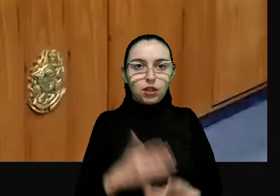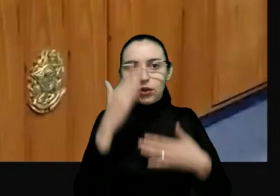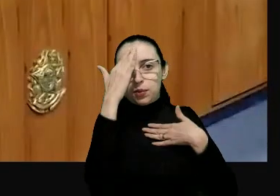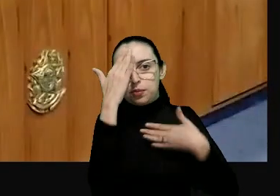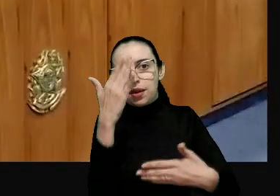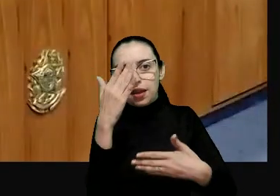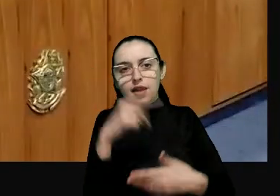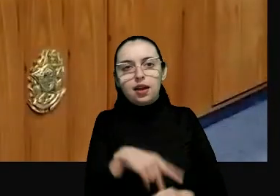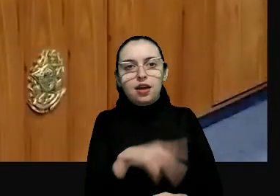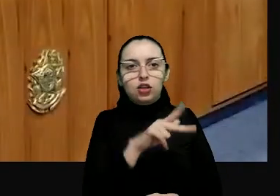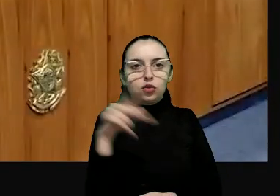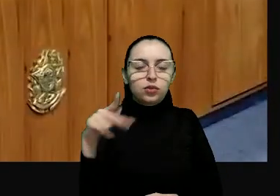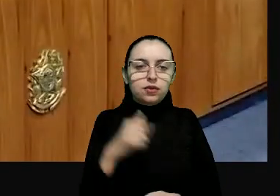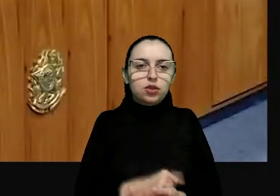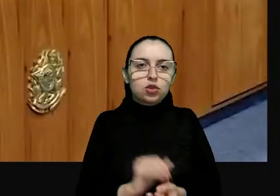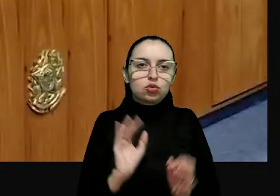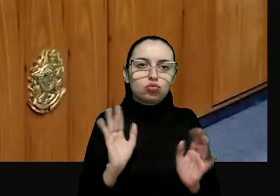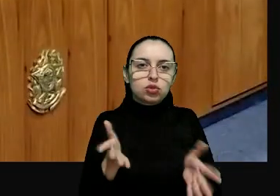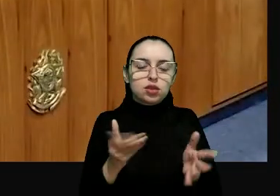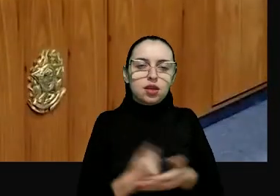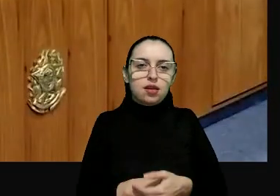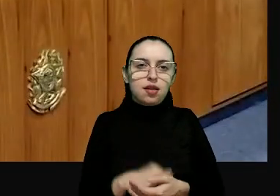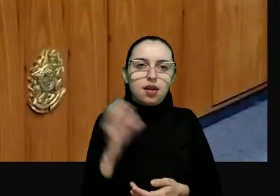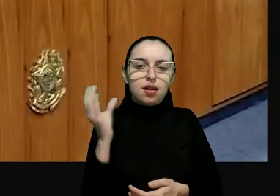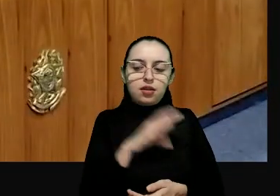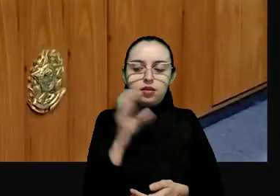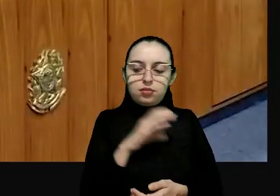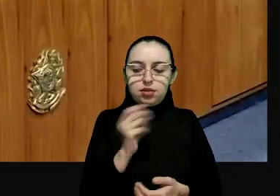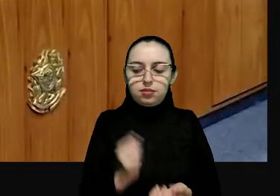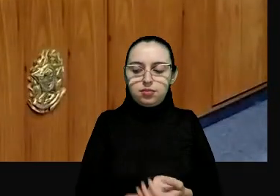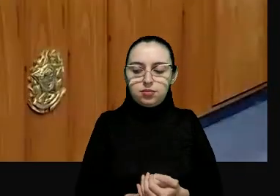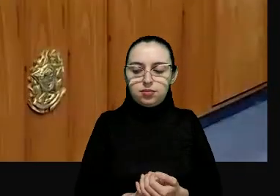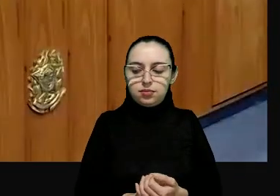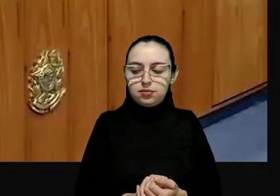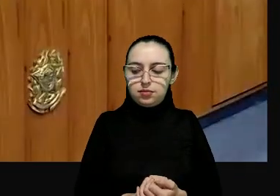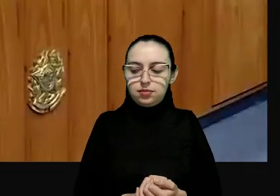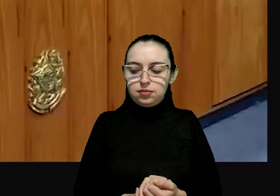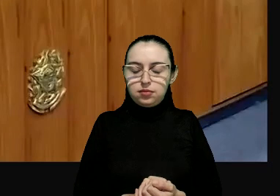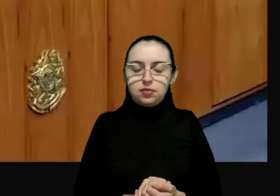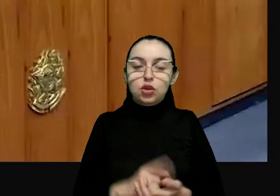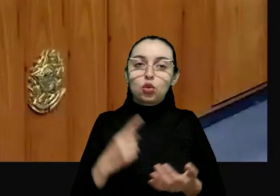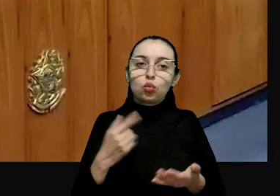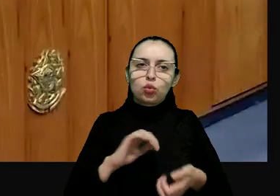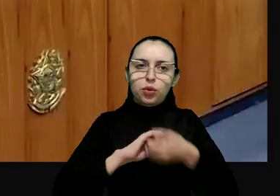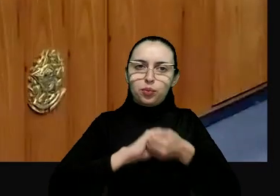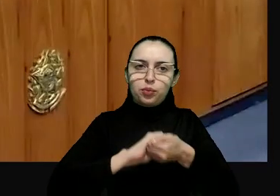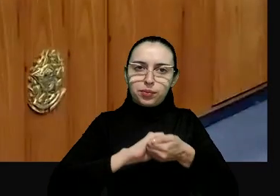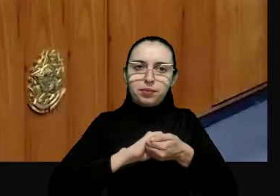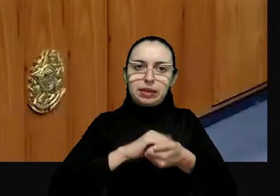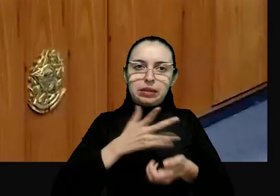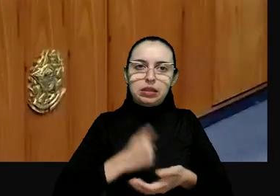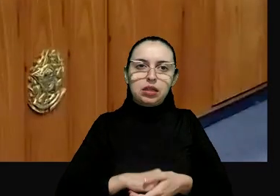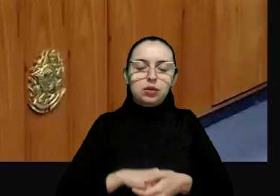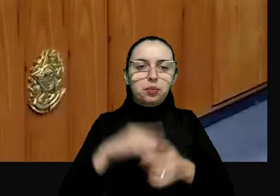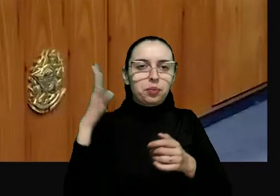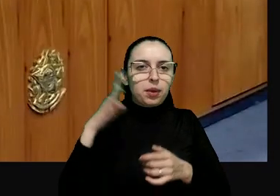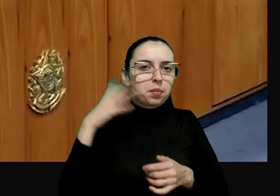Obrigado, professor. Eu já imediatamente, documentando pela